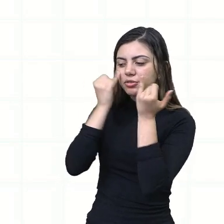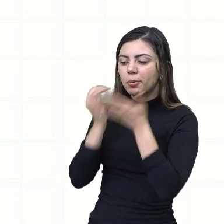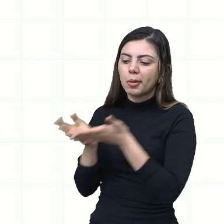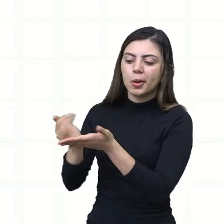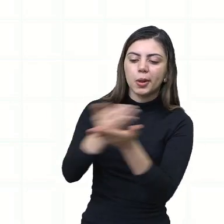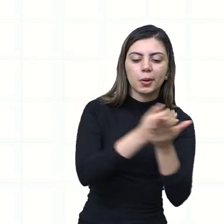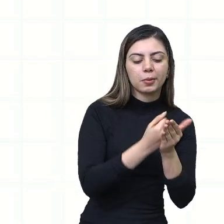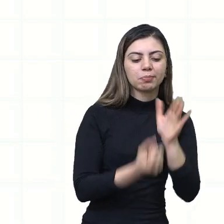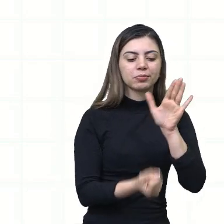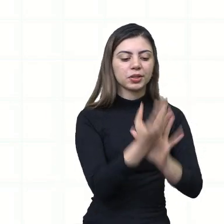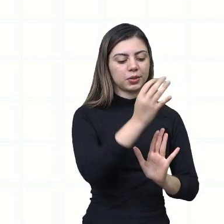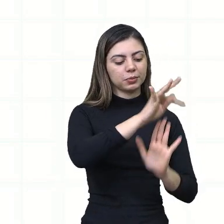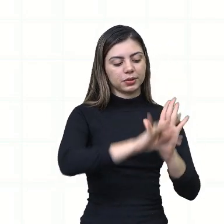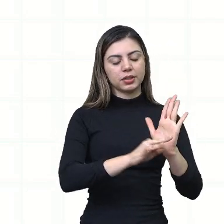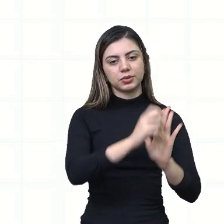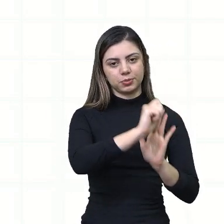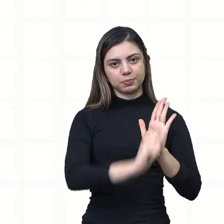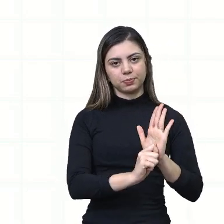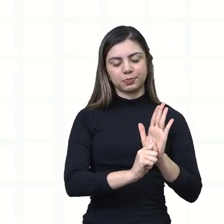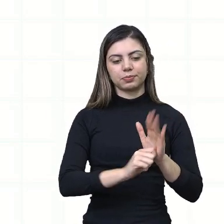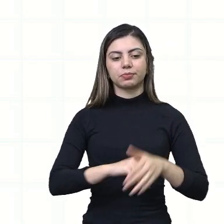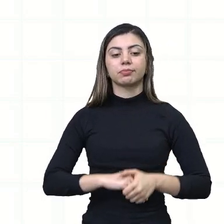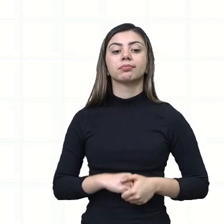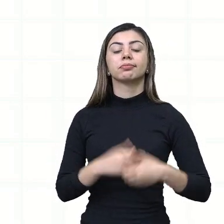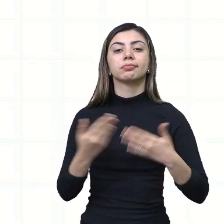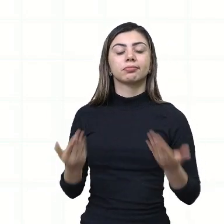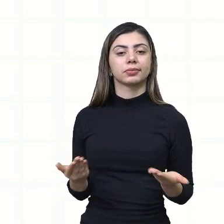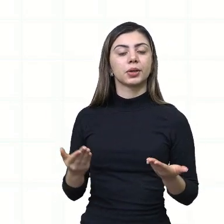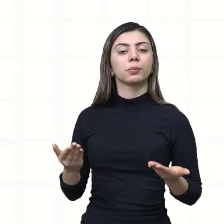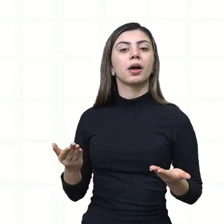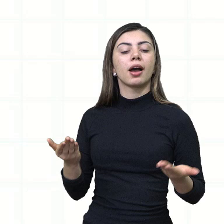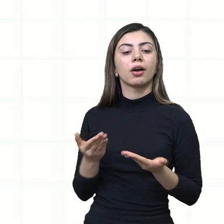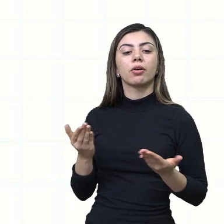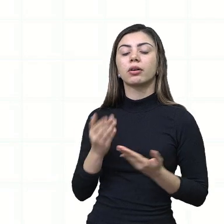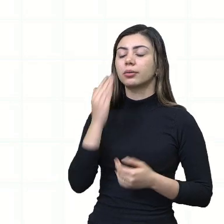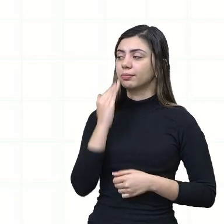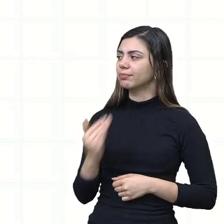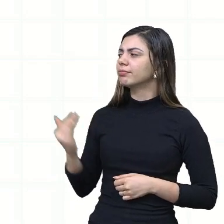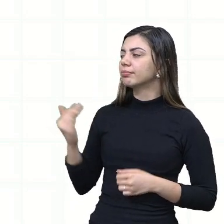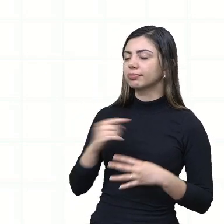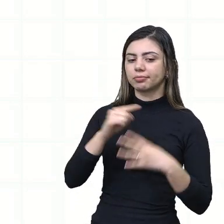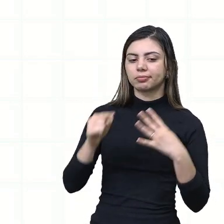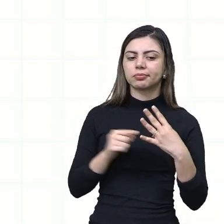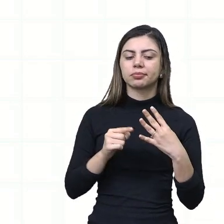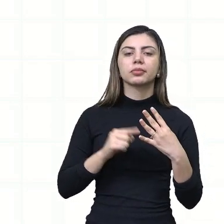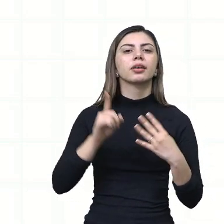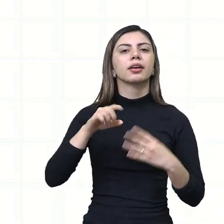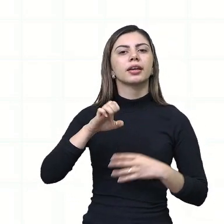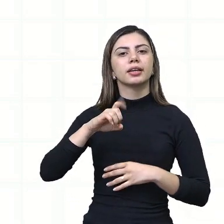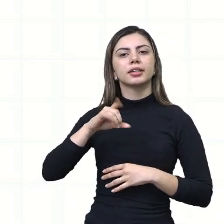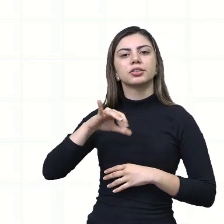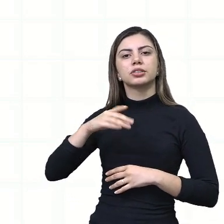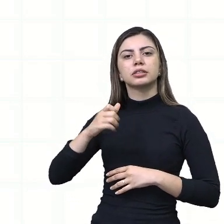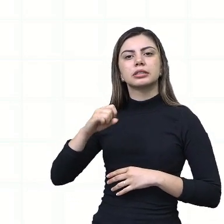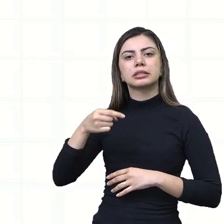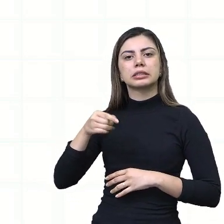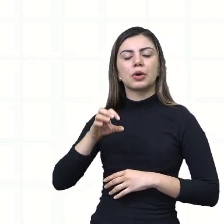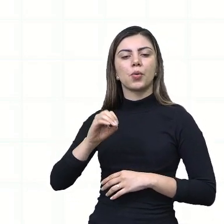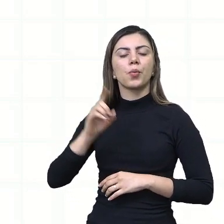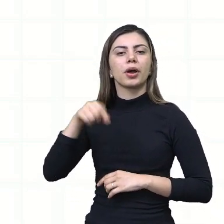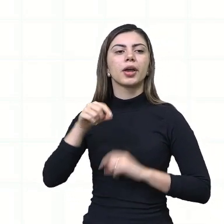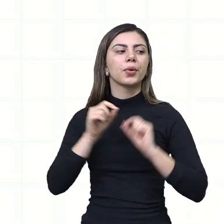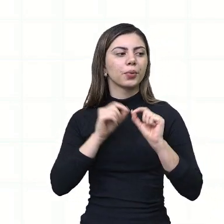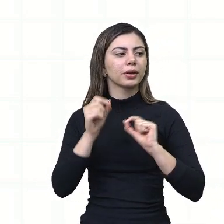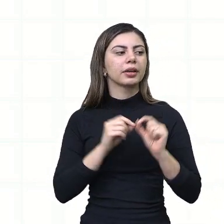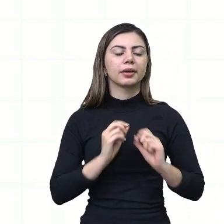texto lá do jornal. E aqui nós temos a edição, a correção e a revisão dos